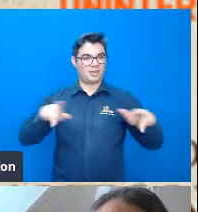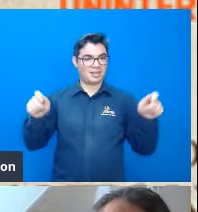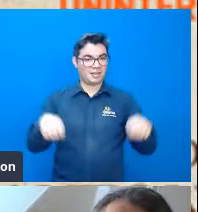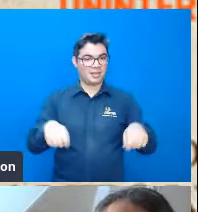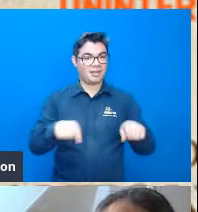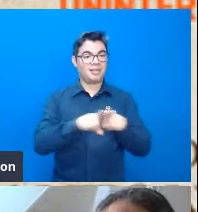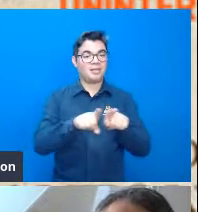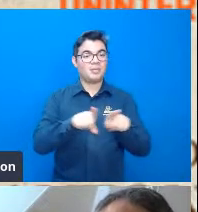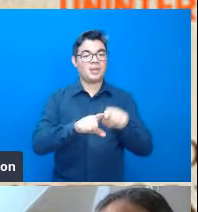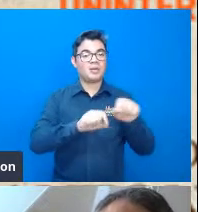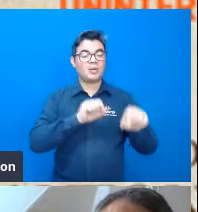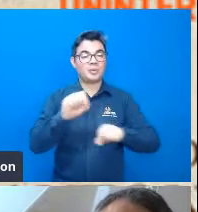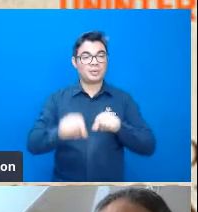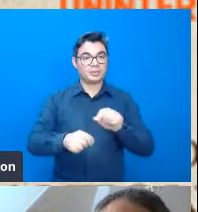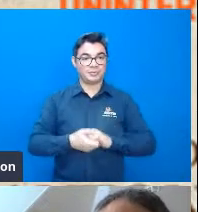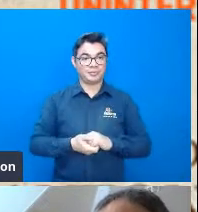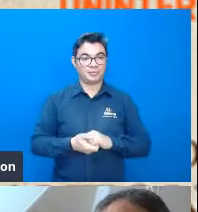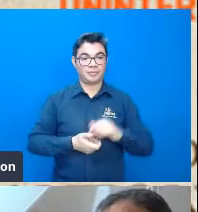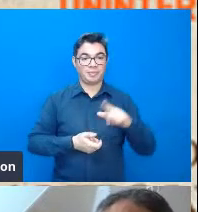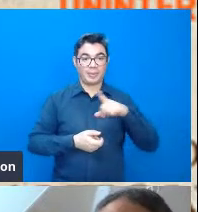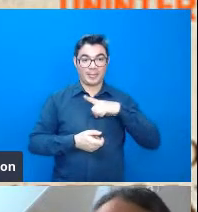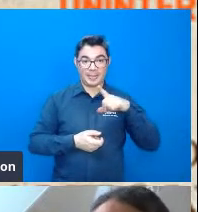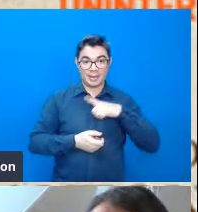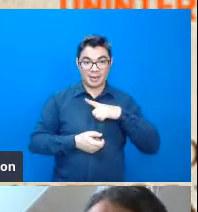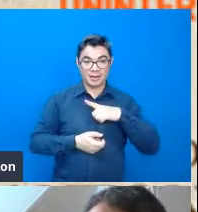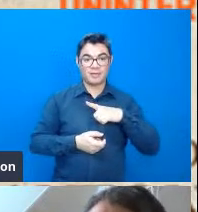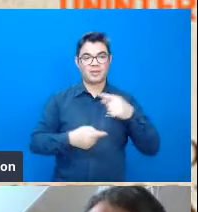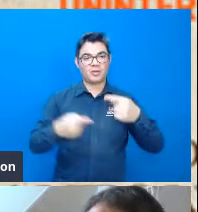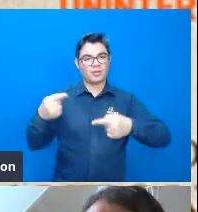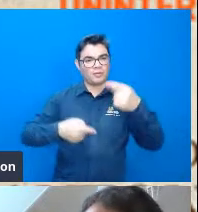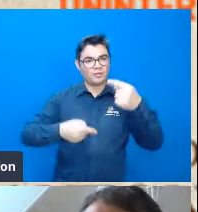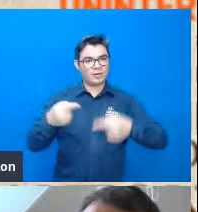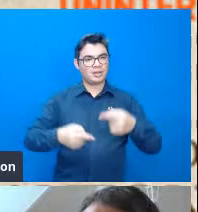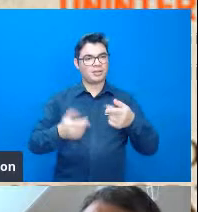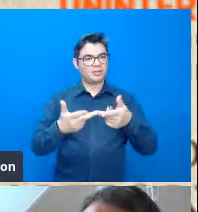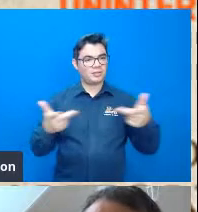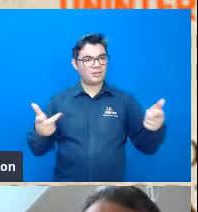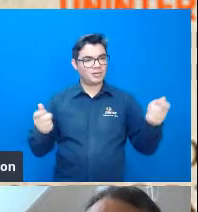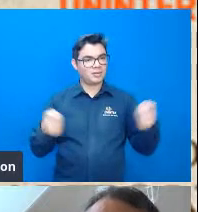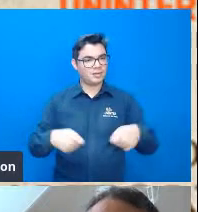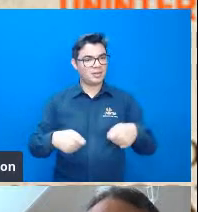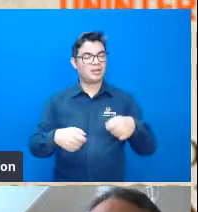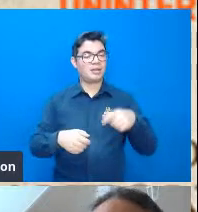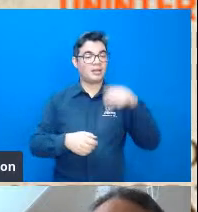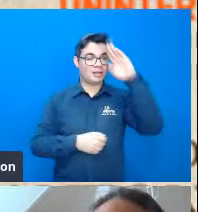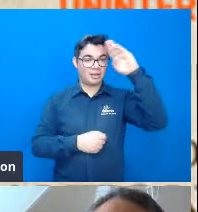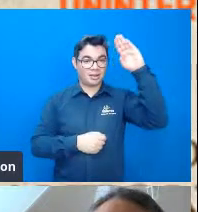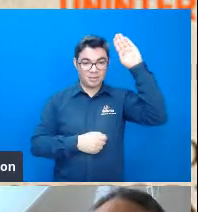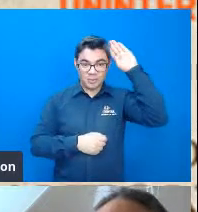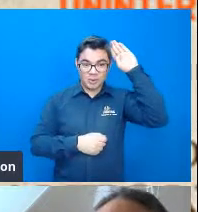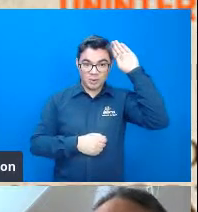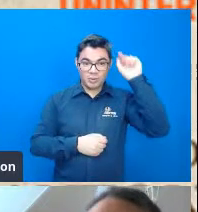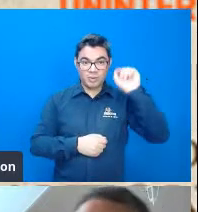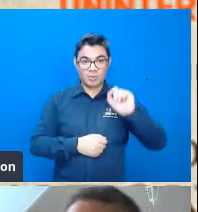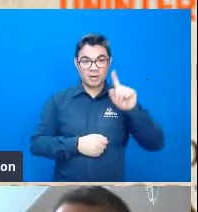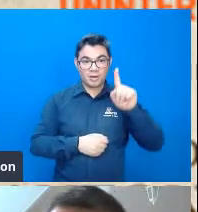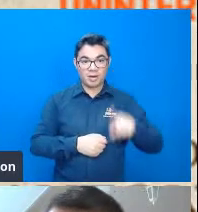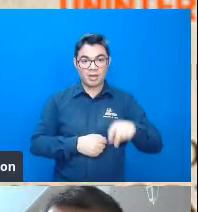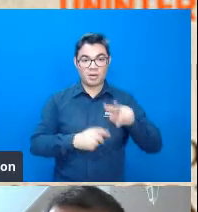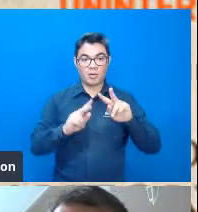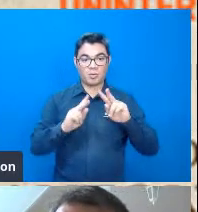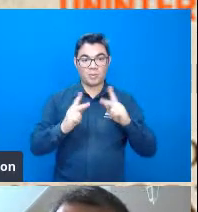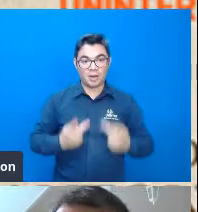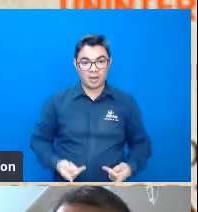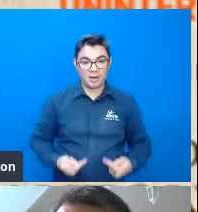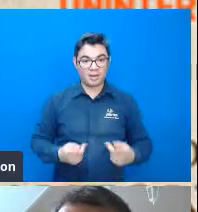como houve um conflito um conflito acadêmico da geografia humana com